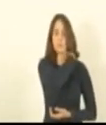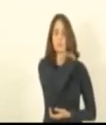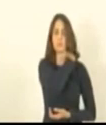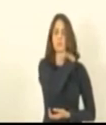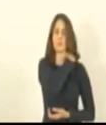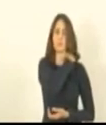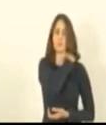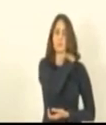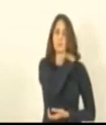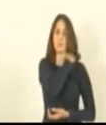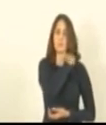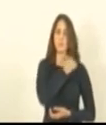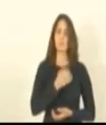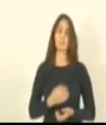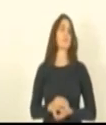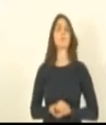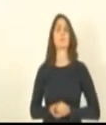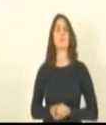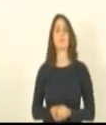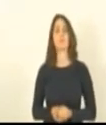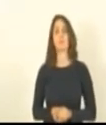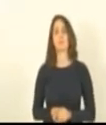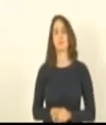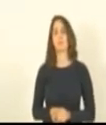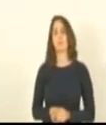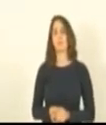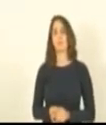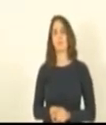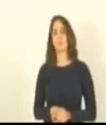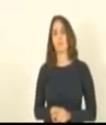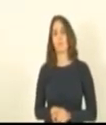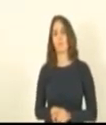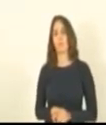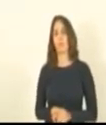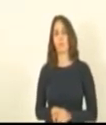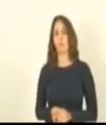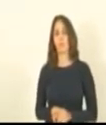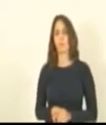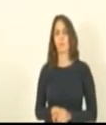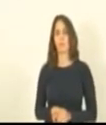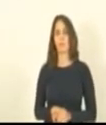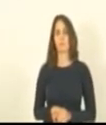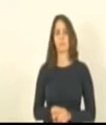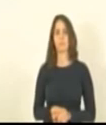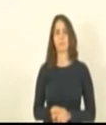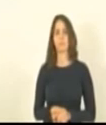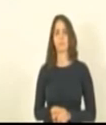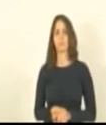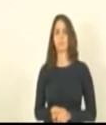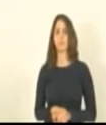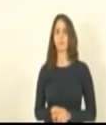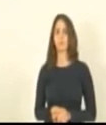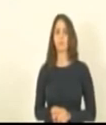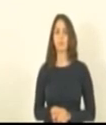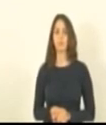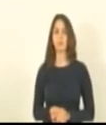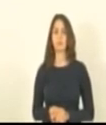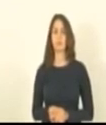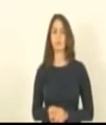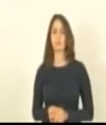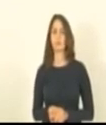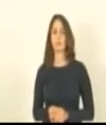essa proposta acaba interferindo diretamente na execução dos serviços prestados pelas escolas e